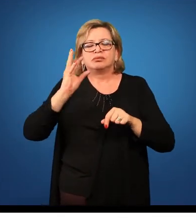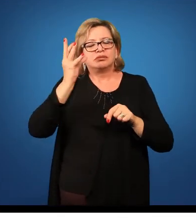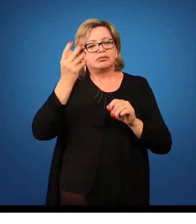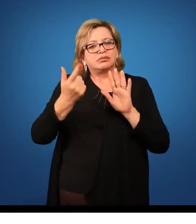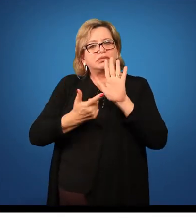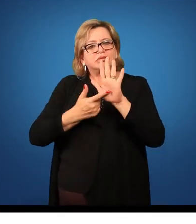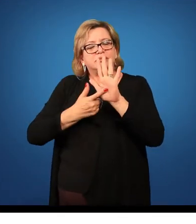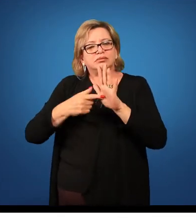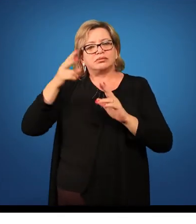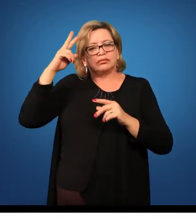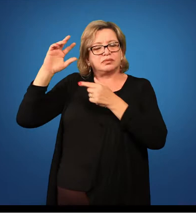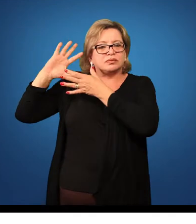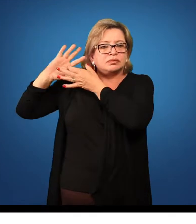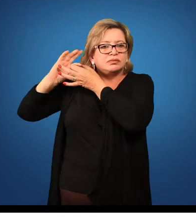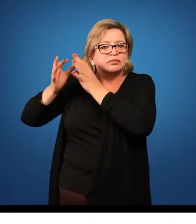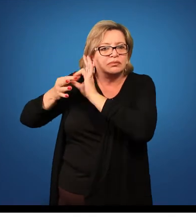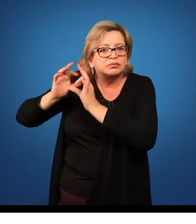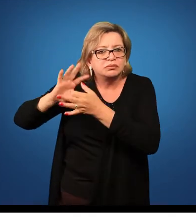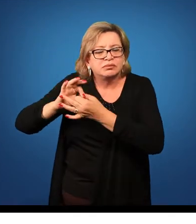esse conteúdo.